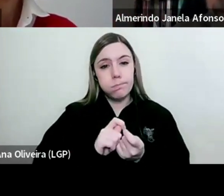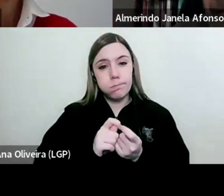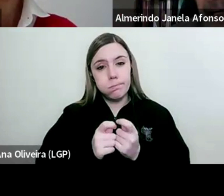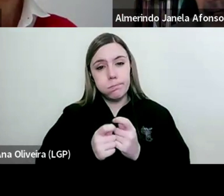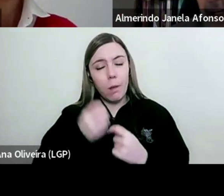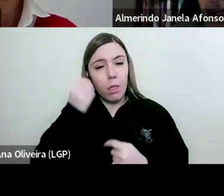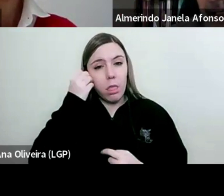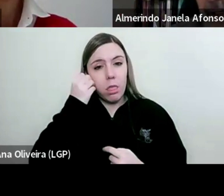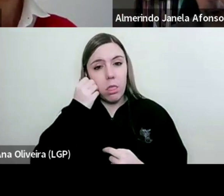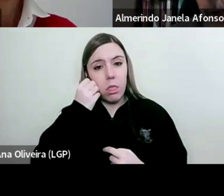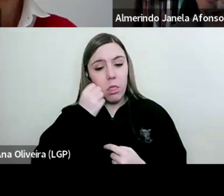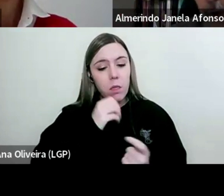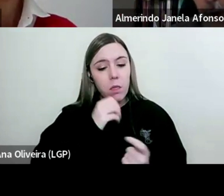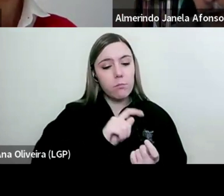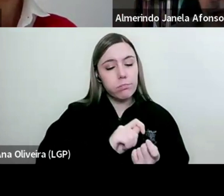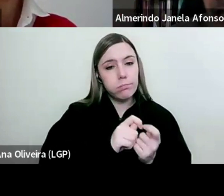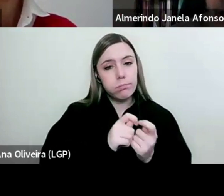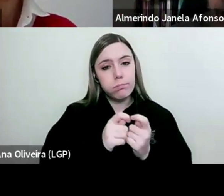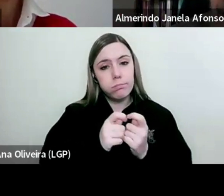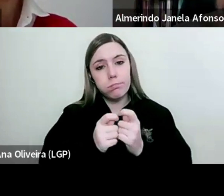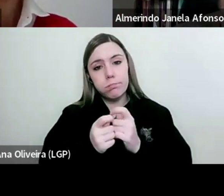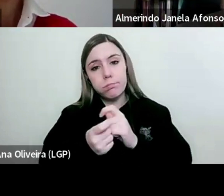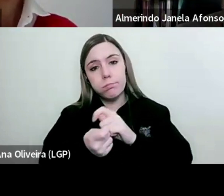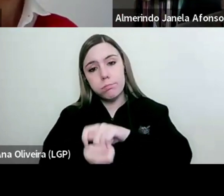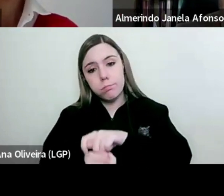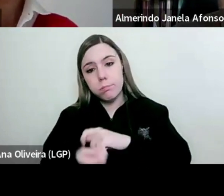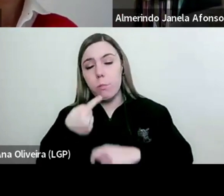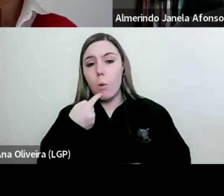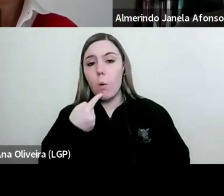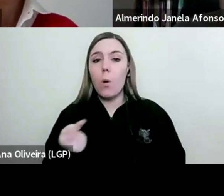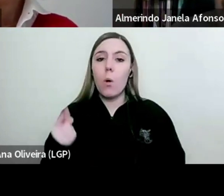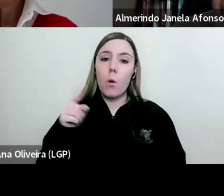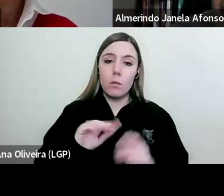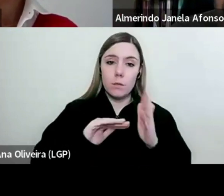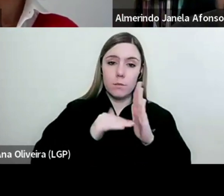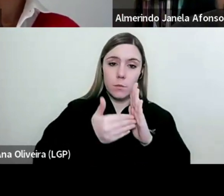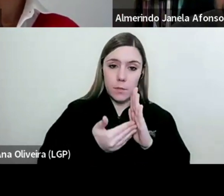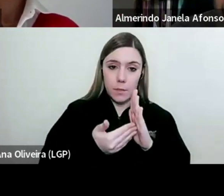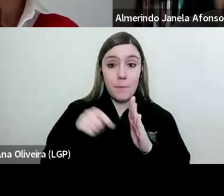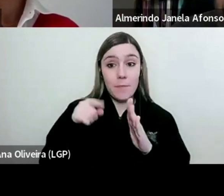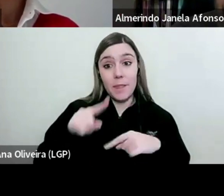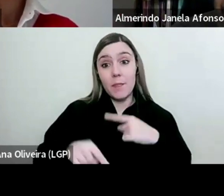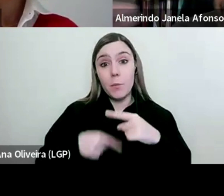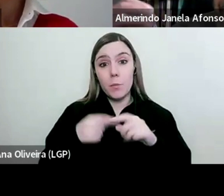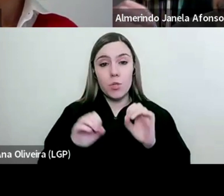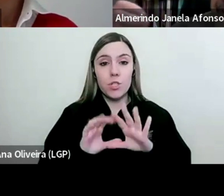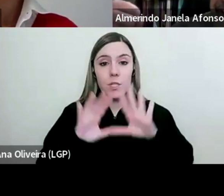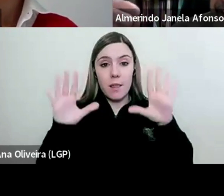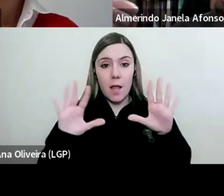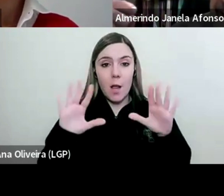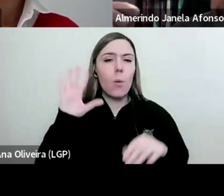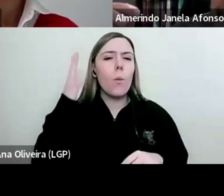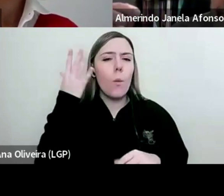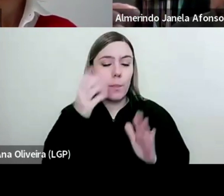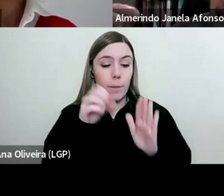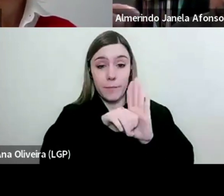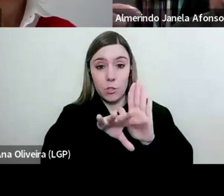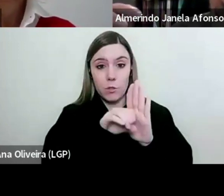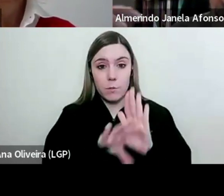para o retorno aos exames. Isso fica mais claro. num despacho de 93,